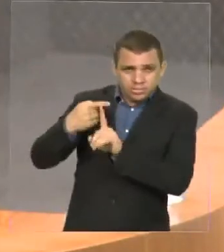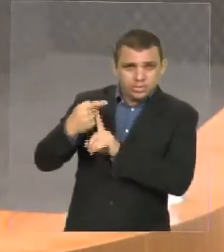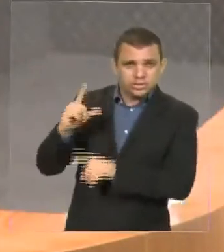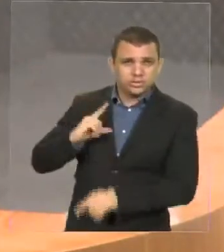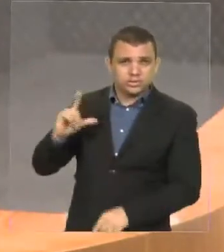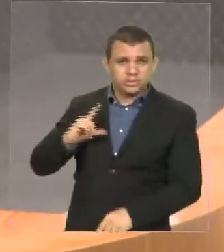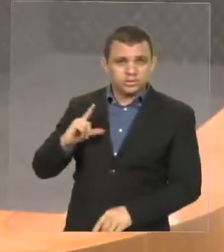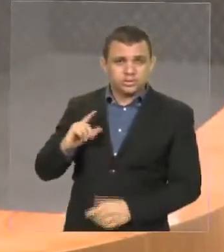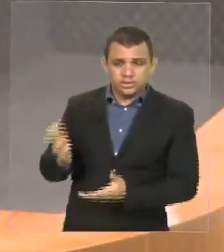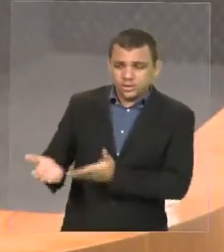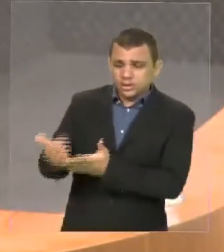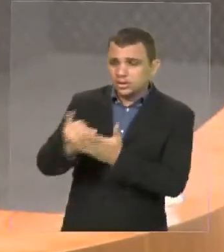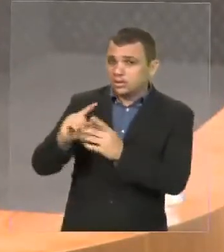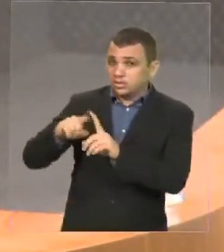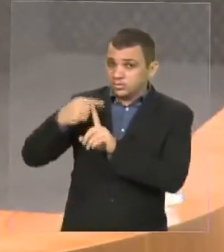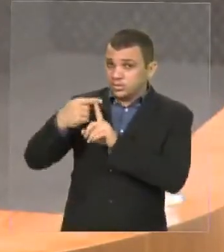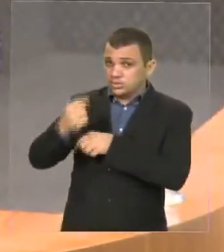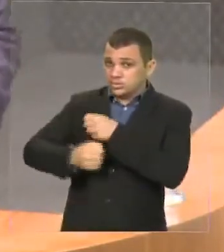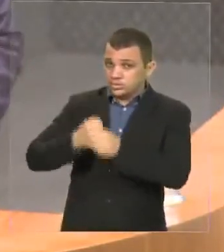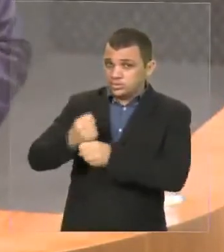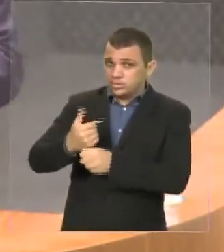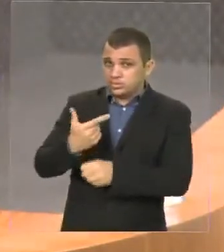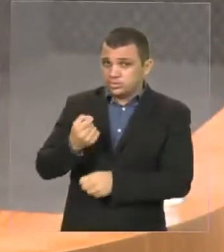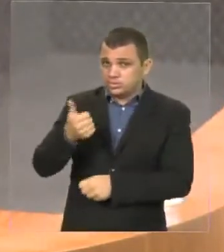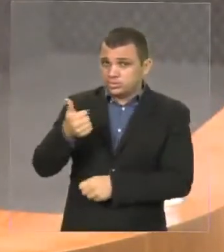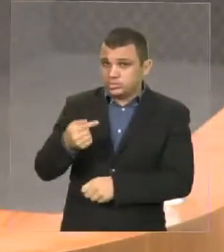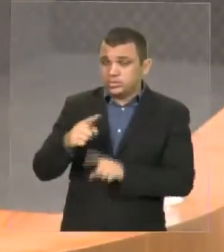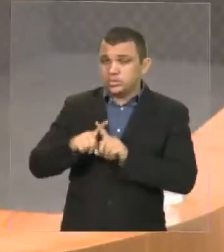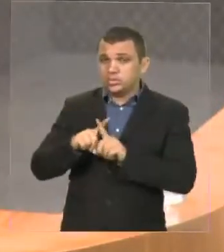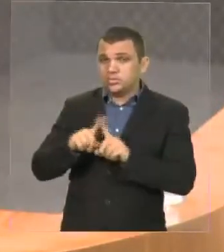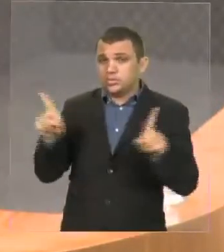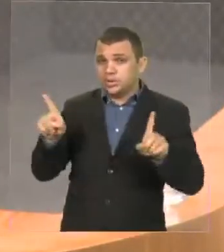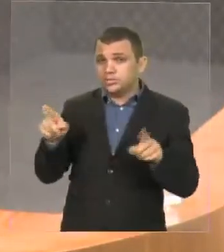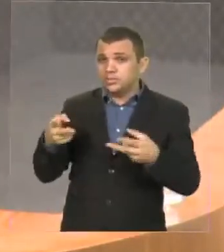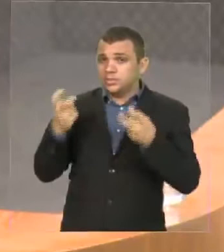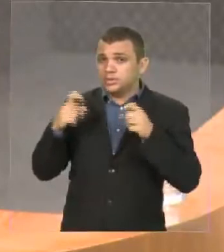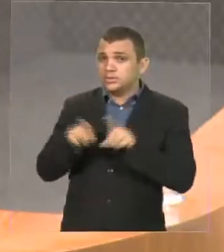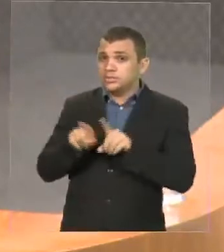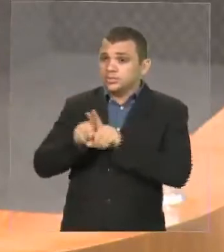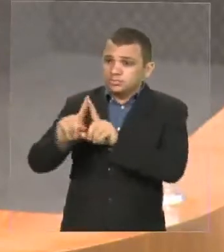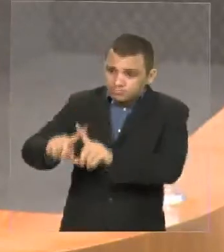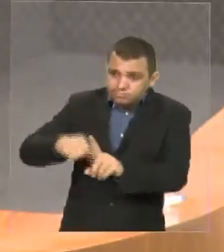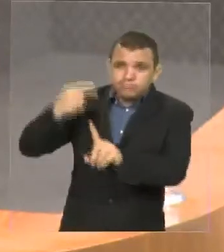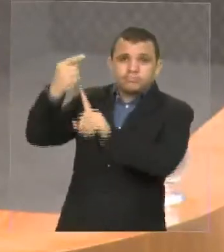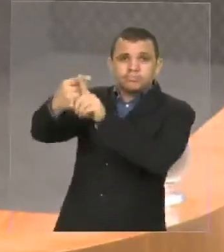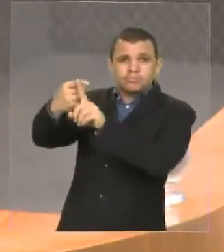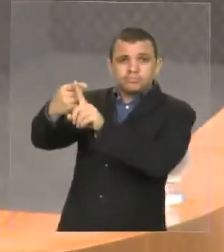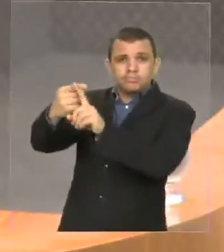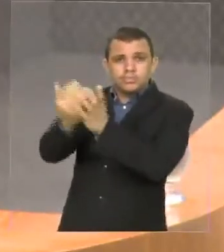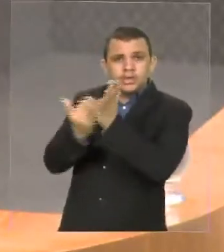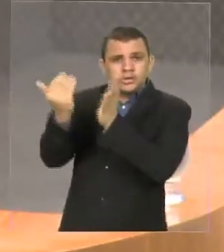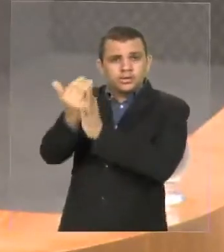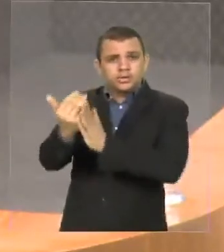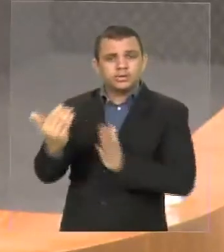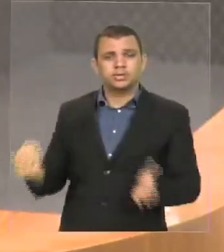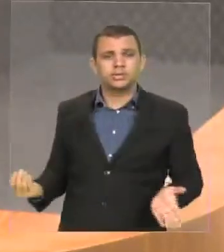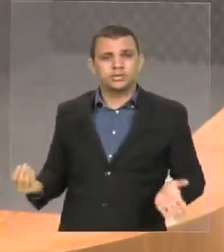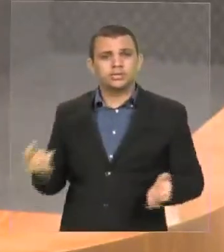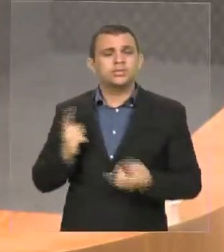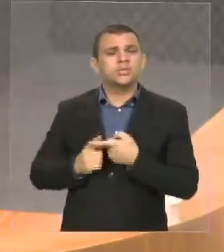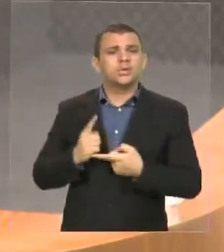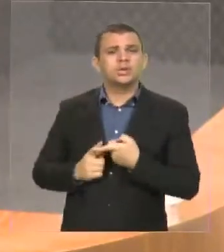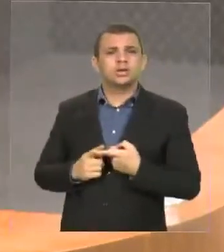a receita aumentou esse ano, mas vemos também uma previsão de mais aumento das receitas. E por quê? Porque houve